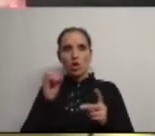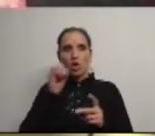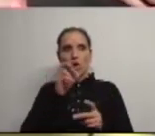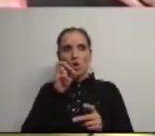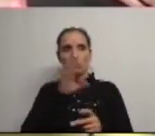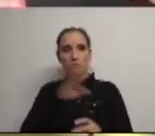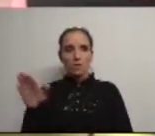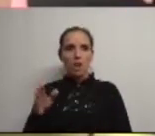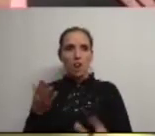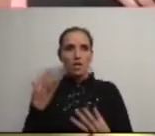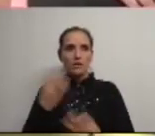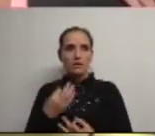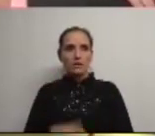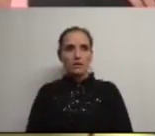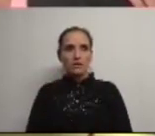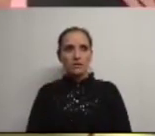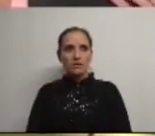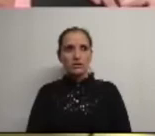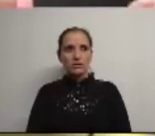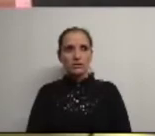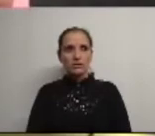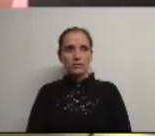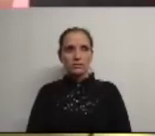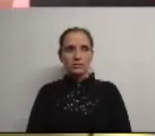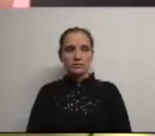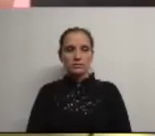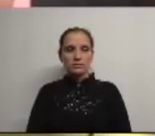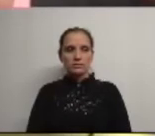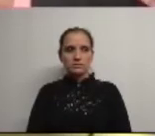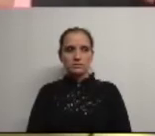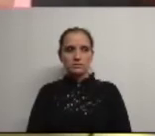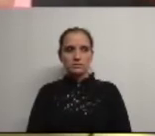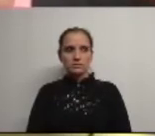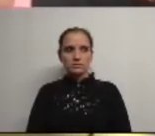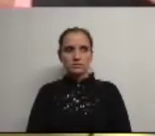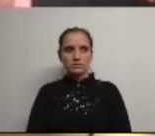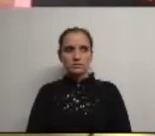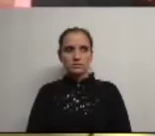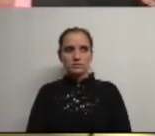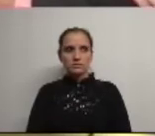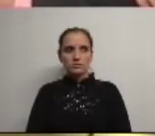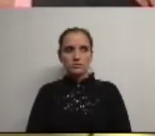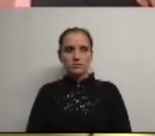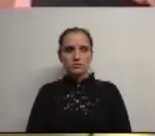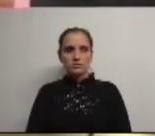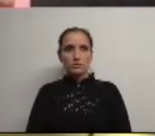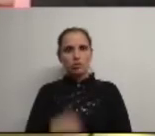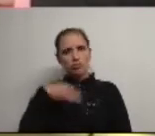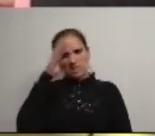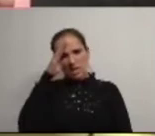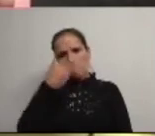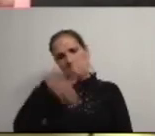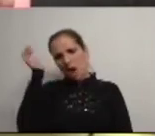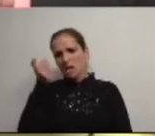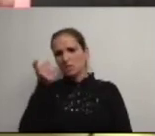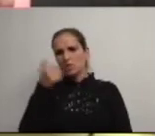pronto certo certo pronto não mas são mais são 5 mil eu sei que são